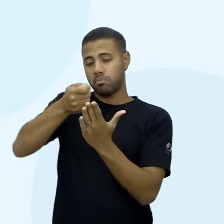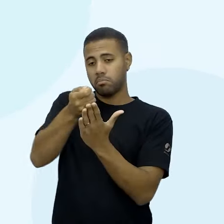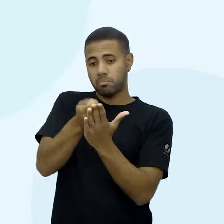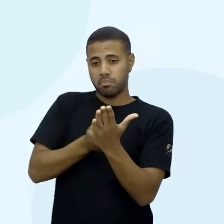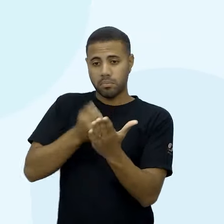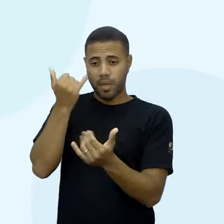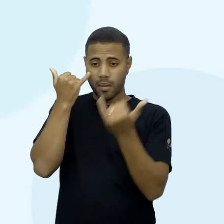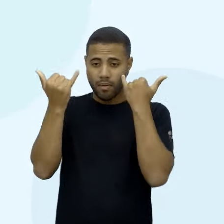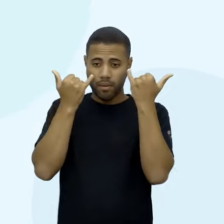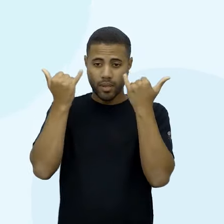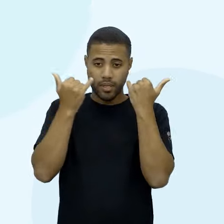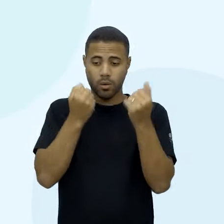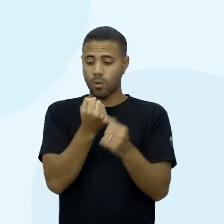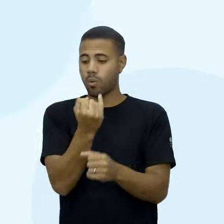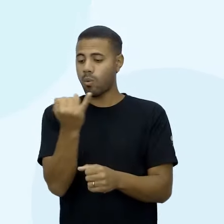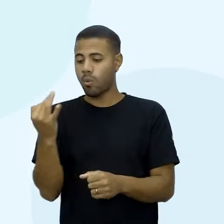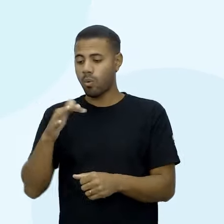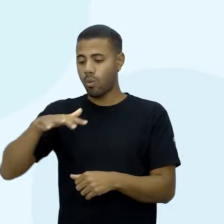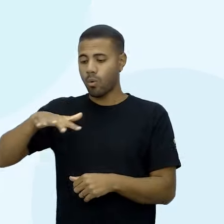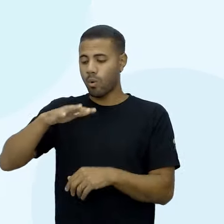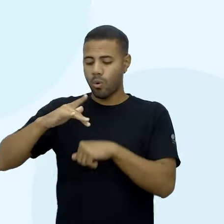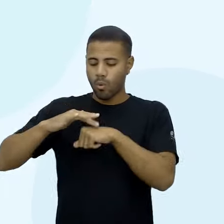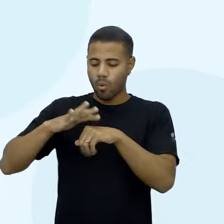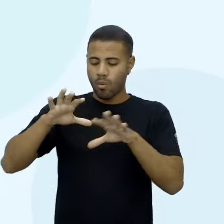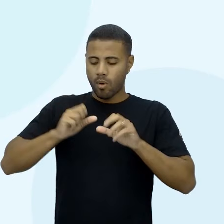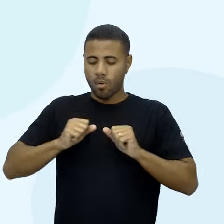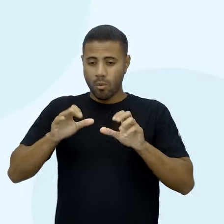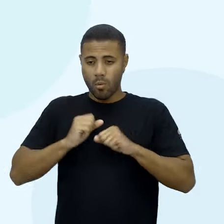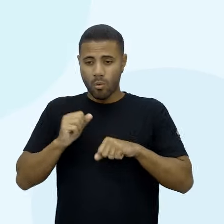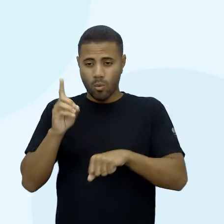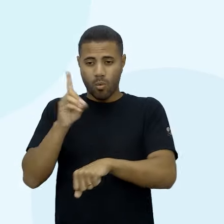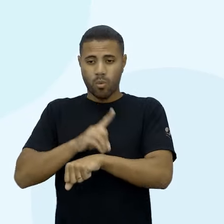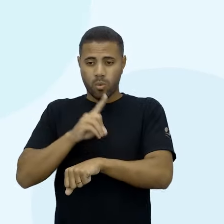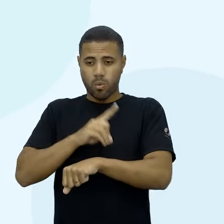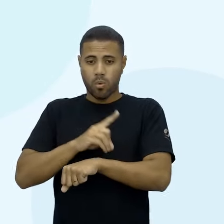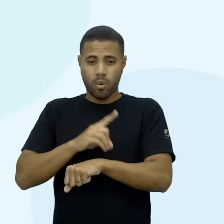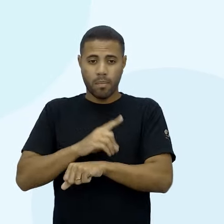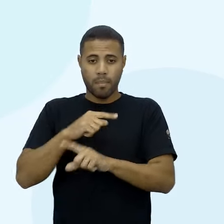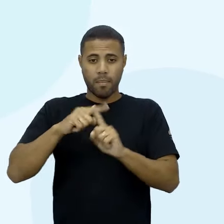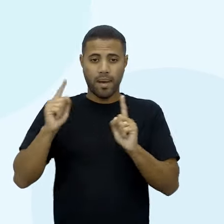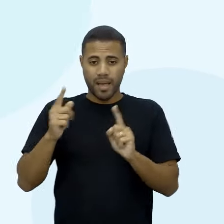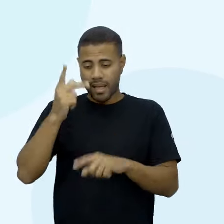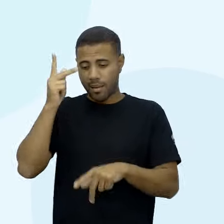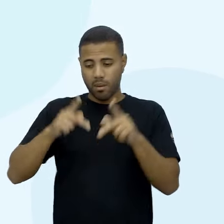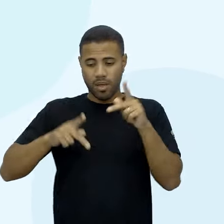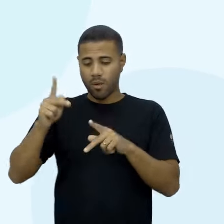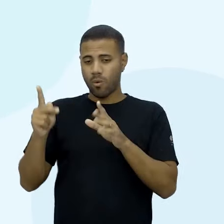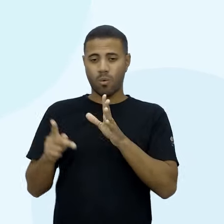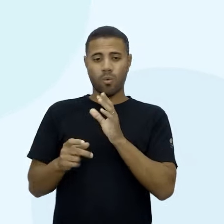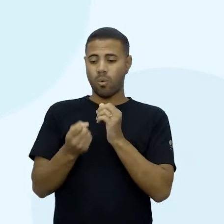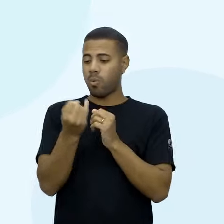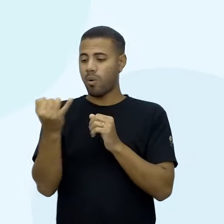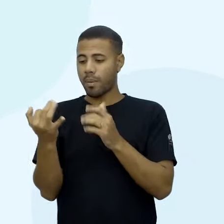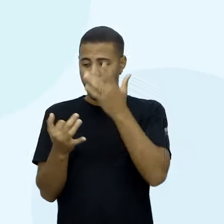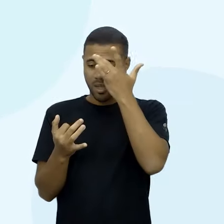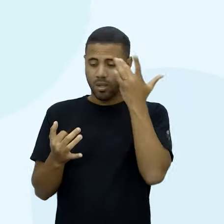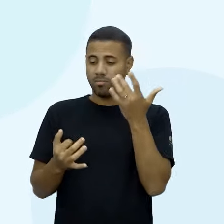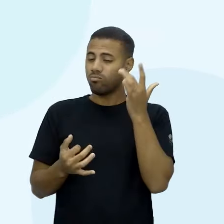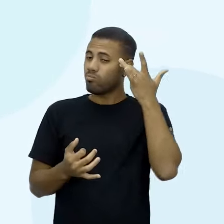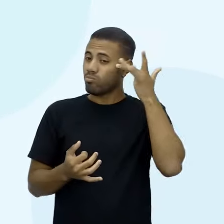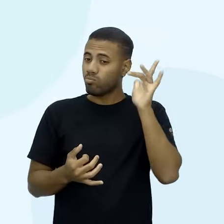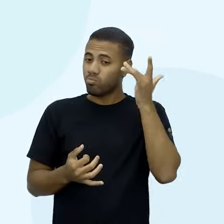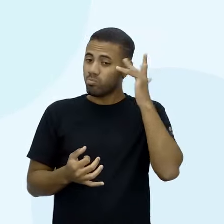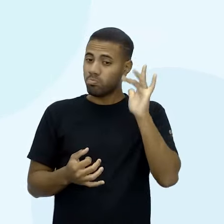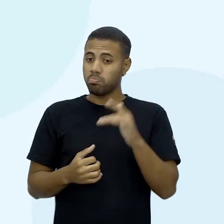em uma região em que o tamanho da população é desconhecida. Ah, mas eu consigo definir o tamanho de uma